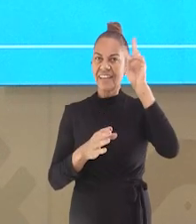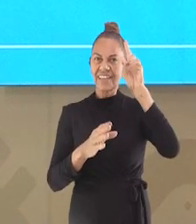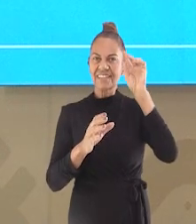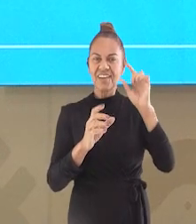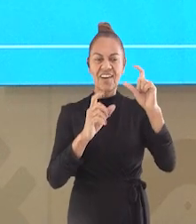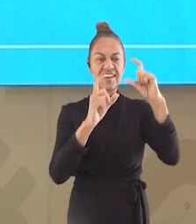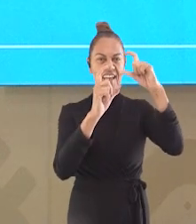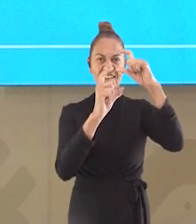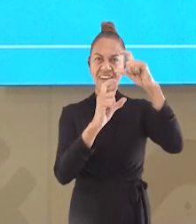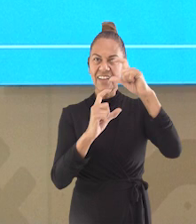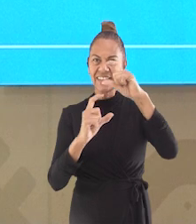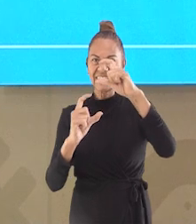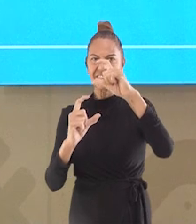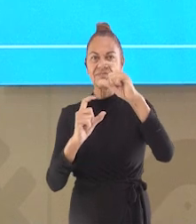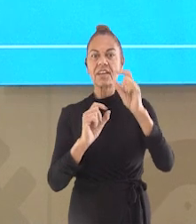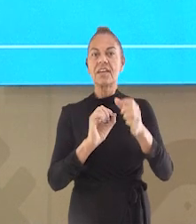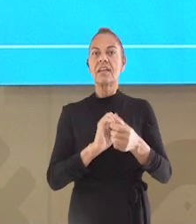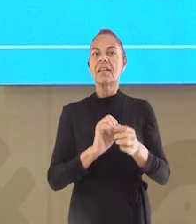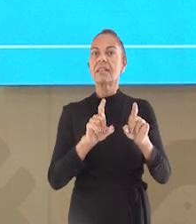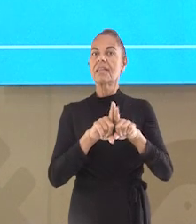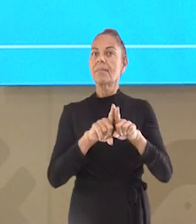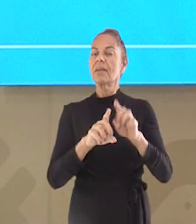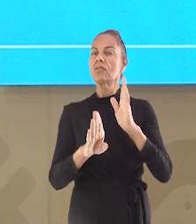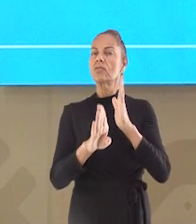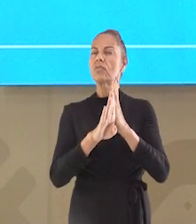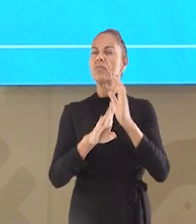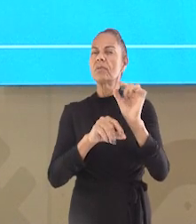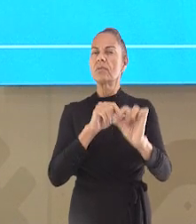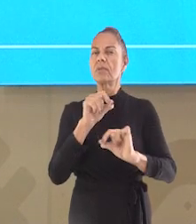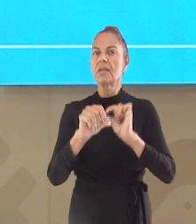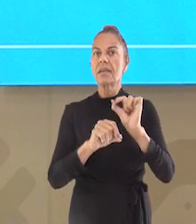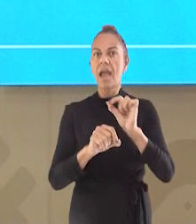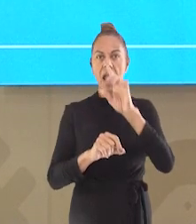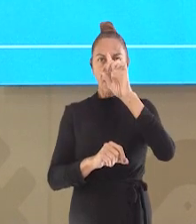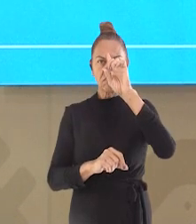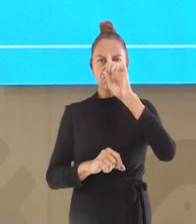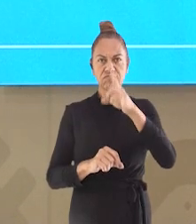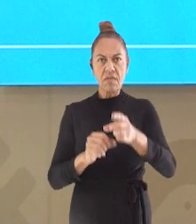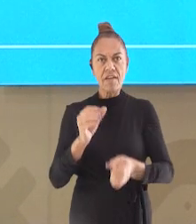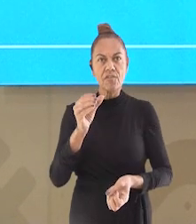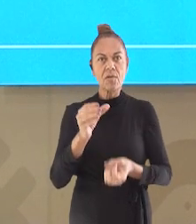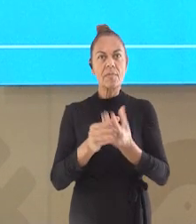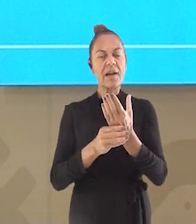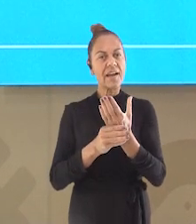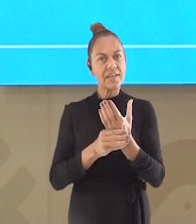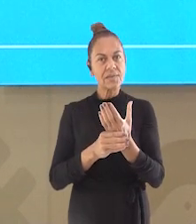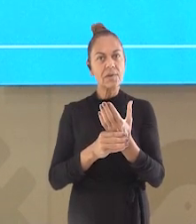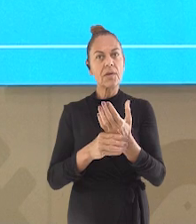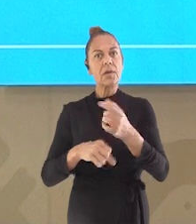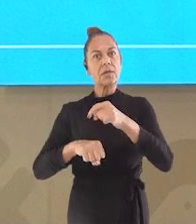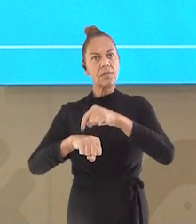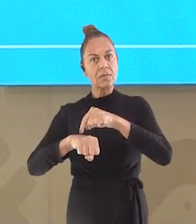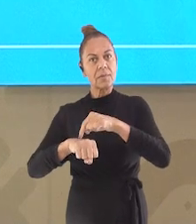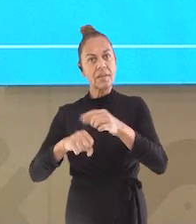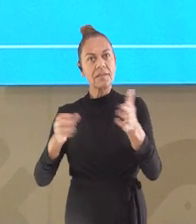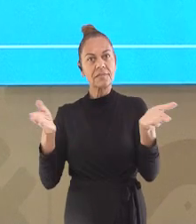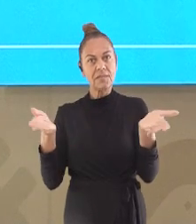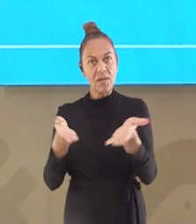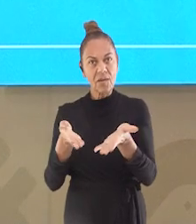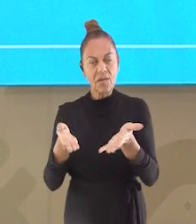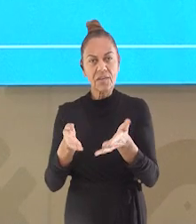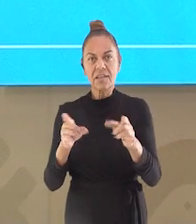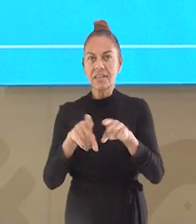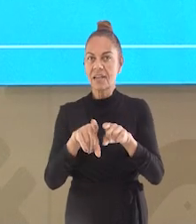E você descobriu que o verbo imperativo afirmativo é formado a partir do presente do indicativo